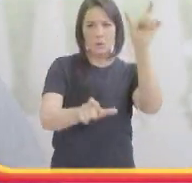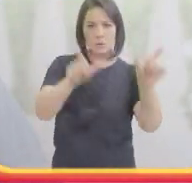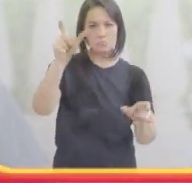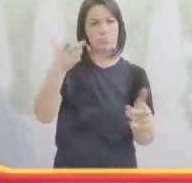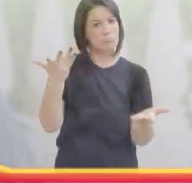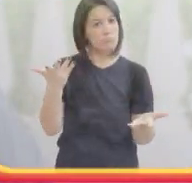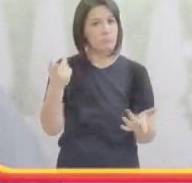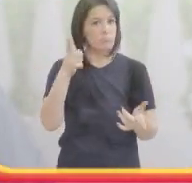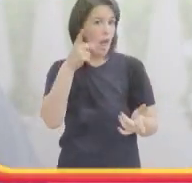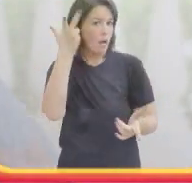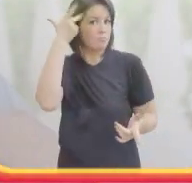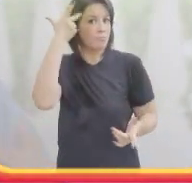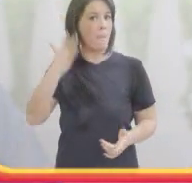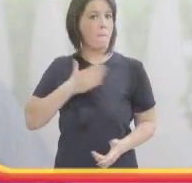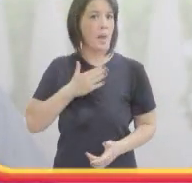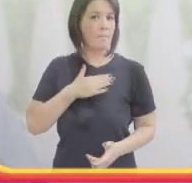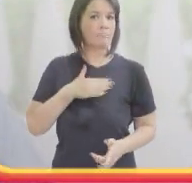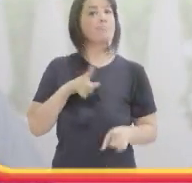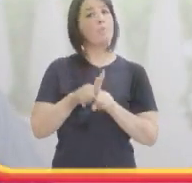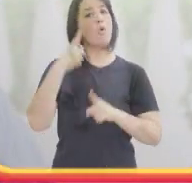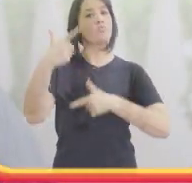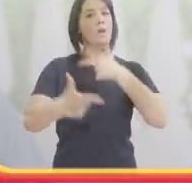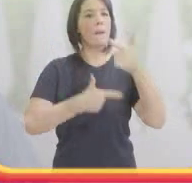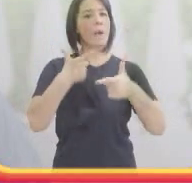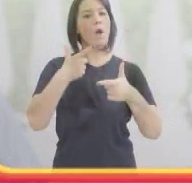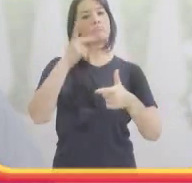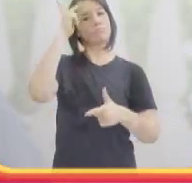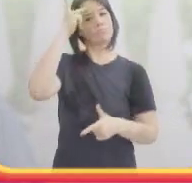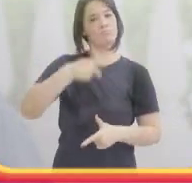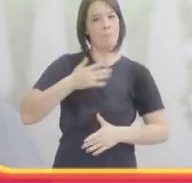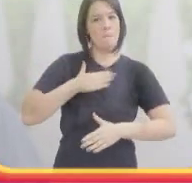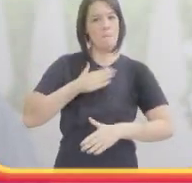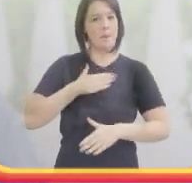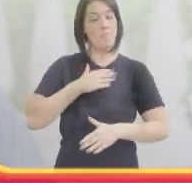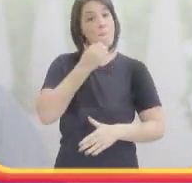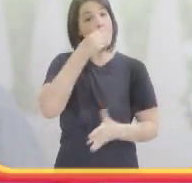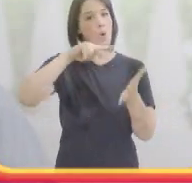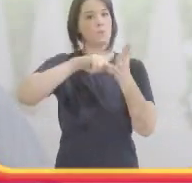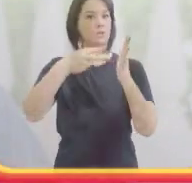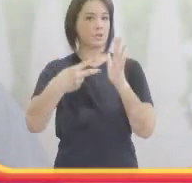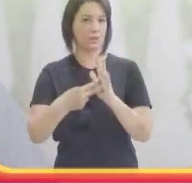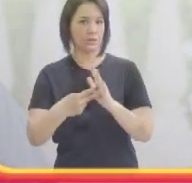E, claro, mas é uma parada pra mim também, né, tipo, assim, é um trabalho quase que de...